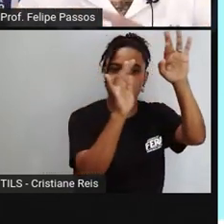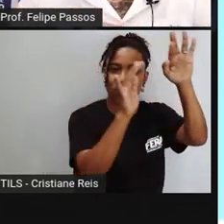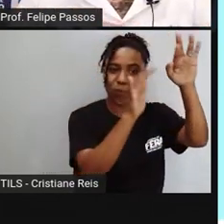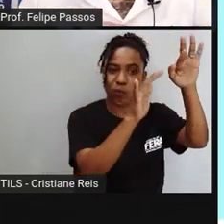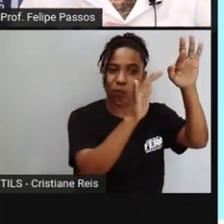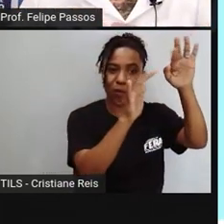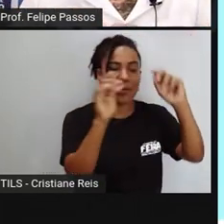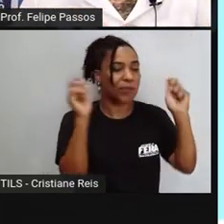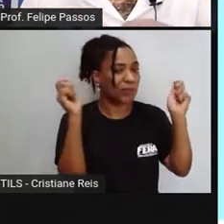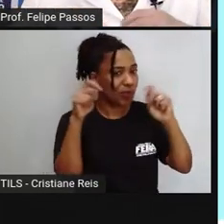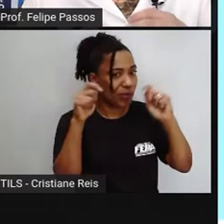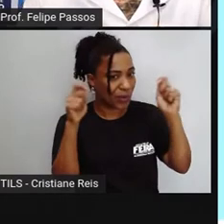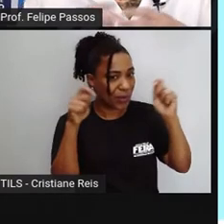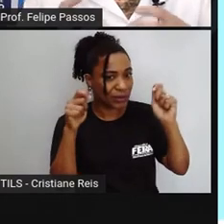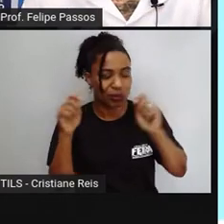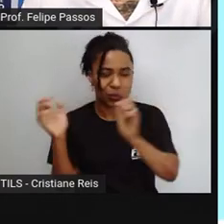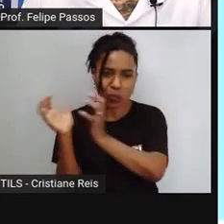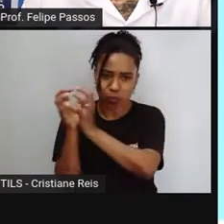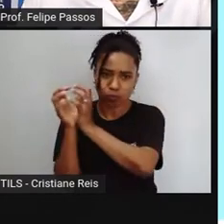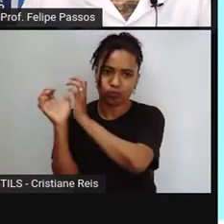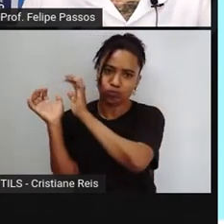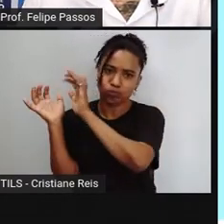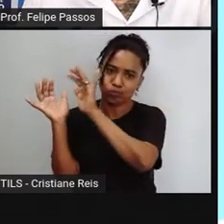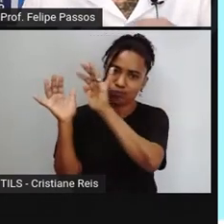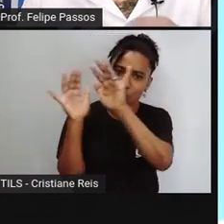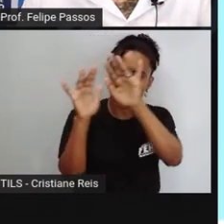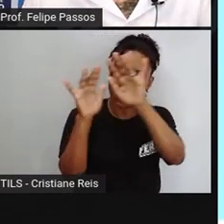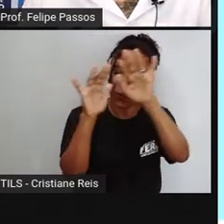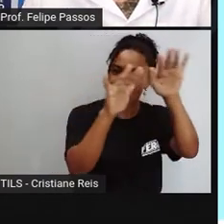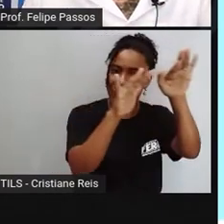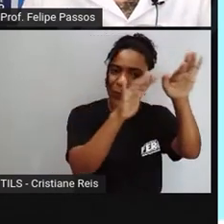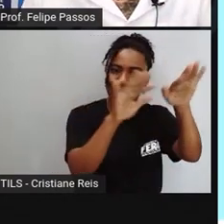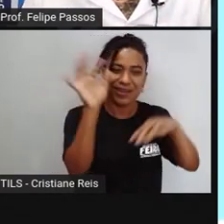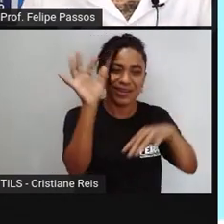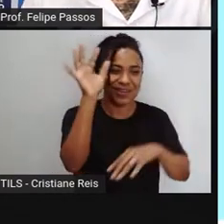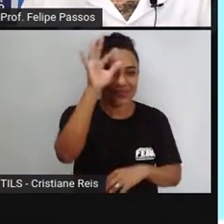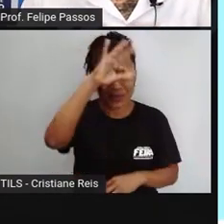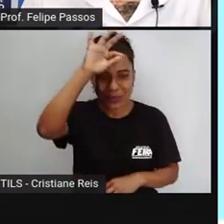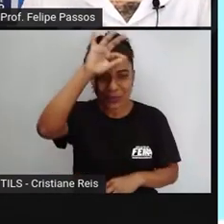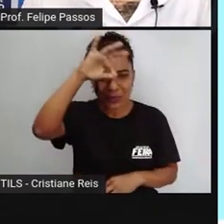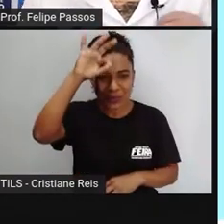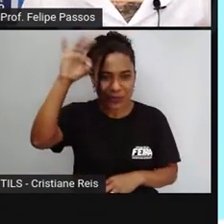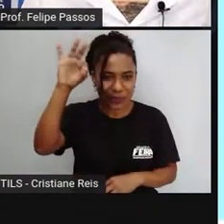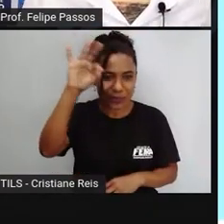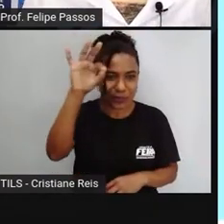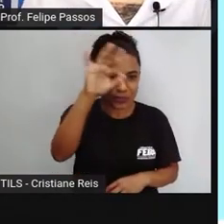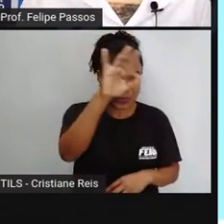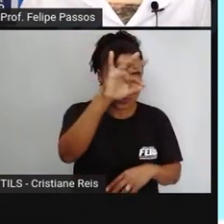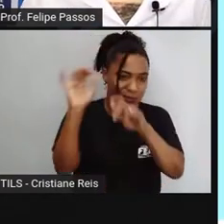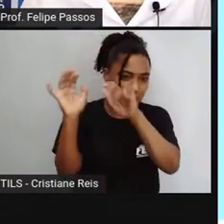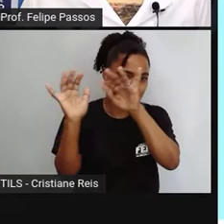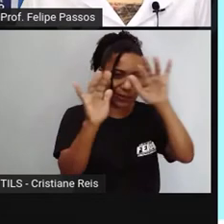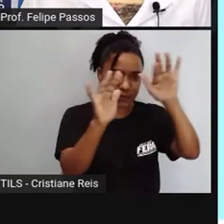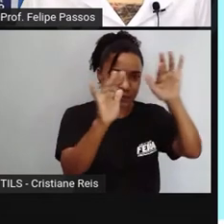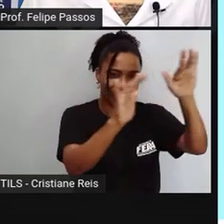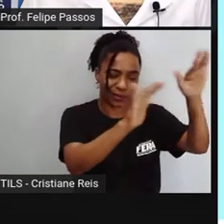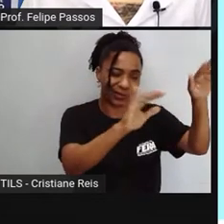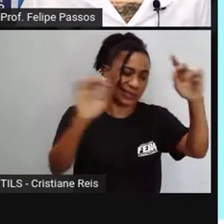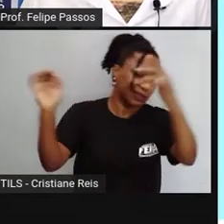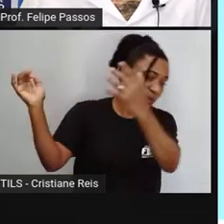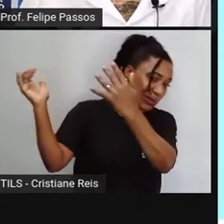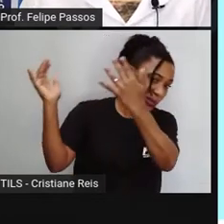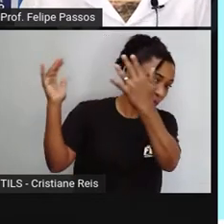voando toda junta, é o que a gente chama de enxame. E é super perigoso entrar em contato com o enxame, tá, gente?